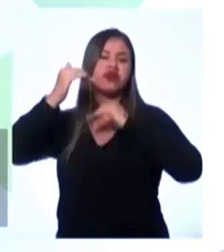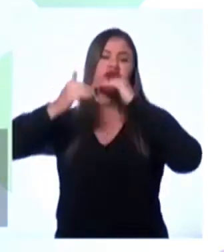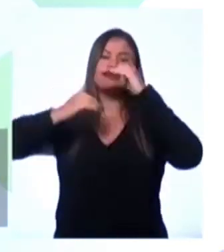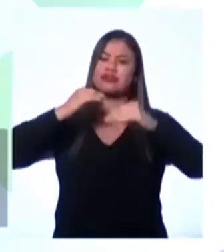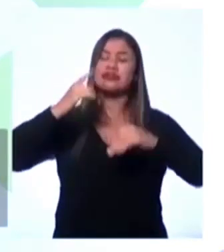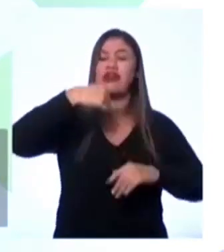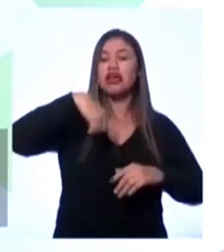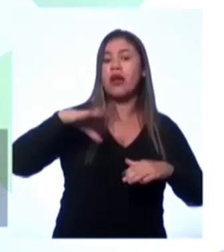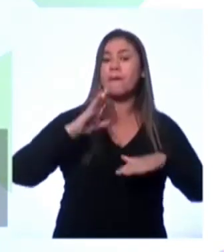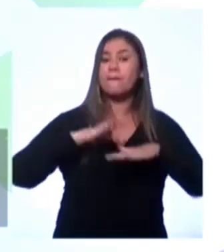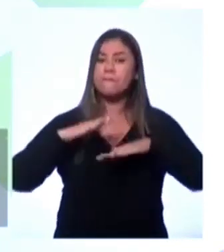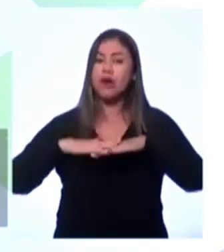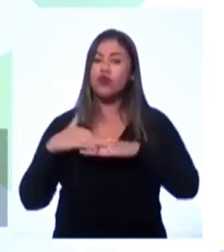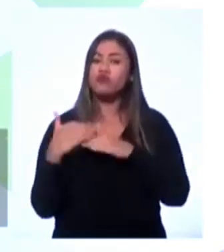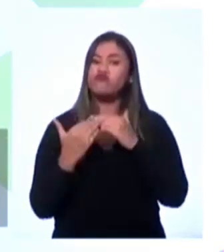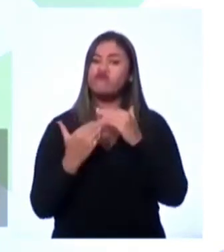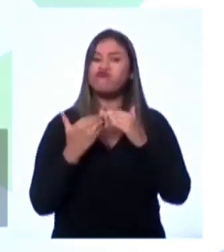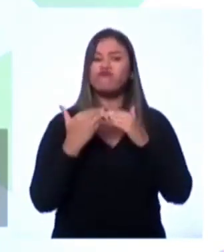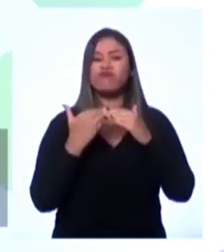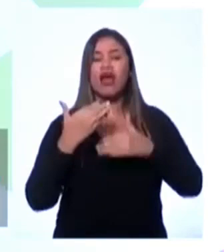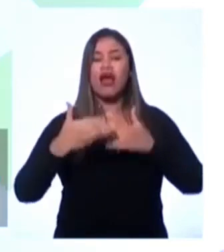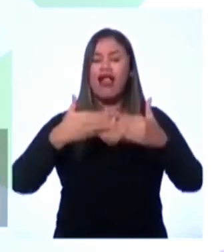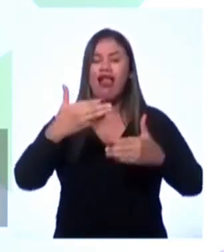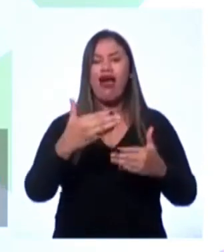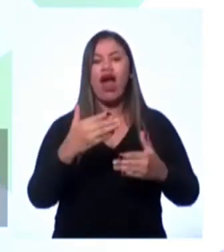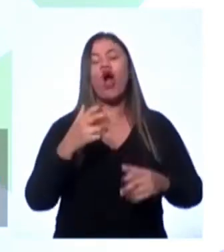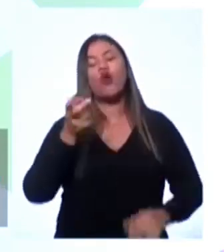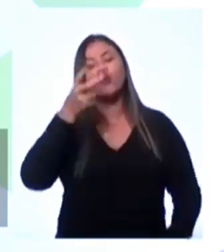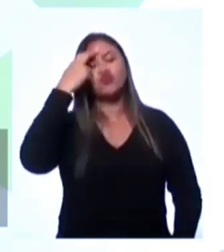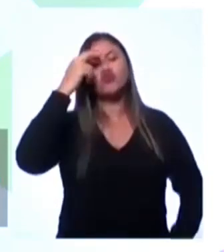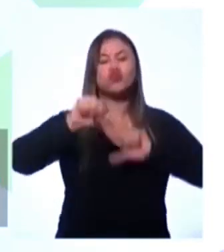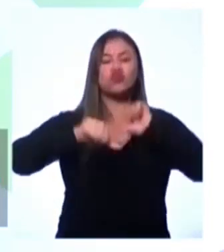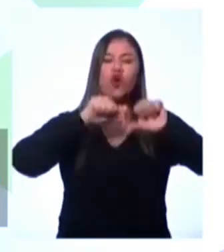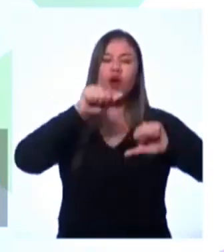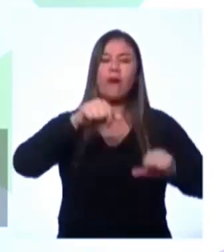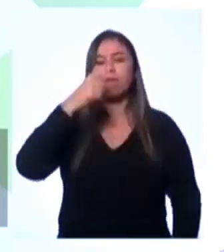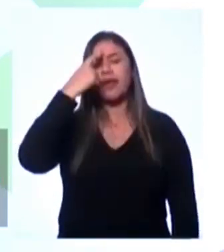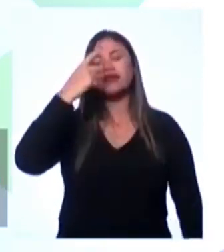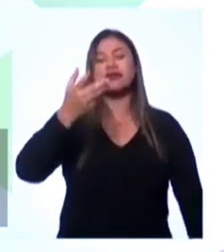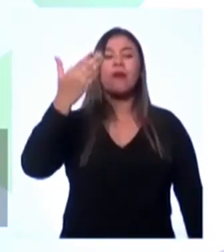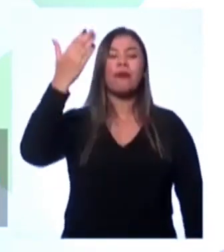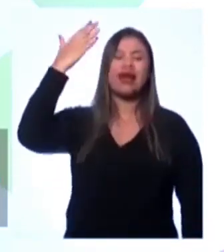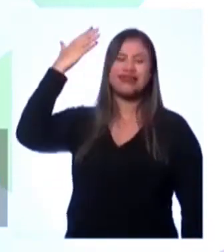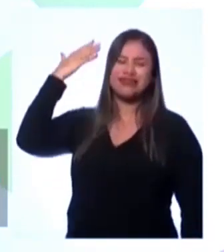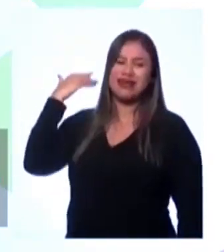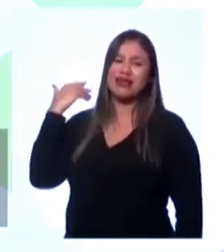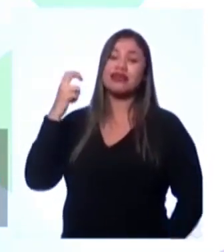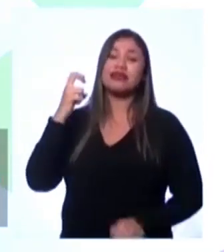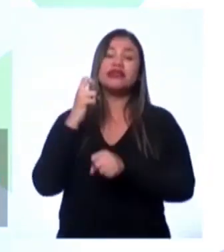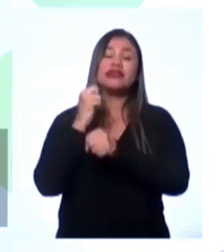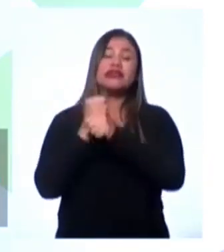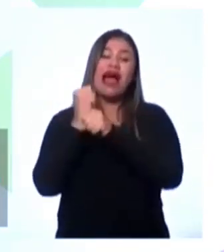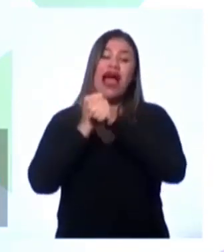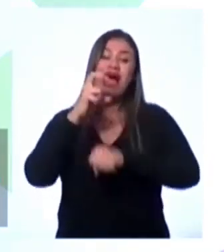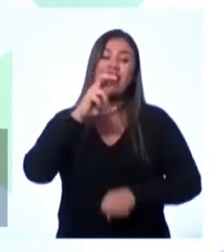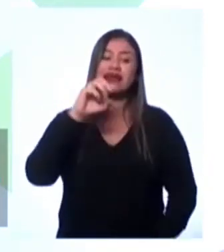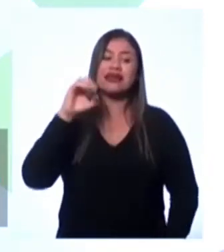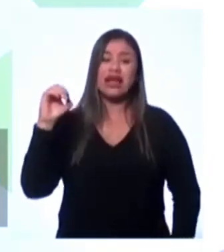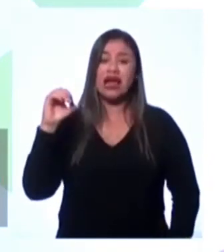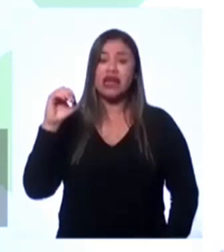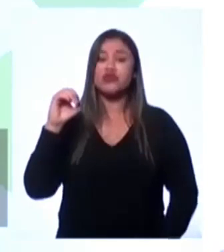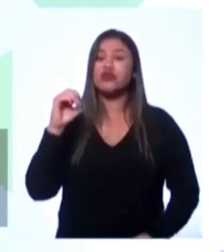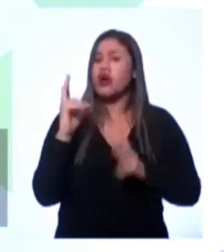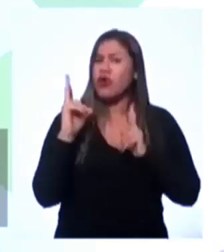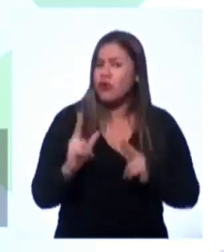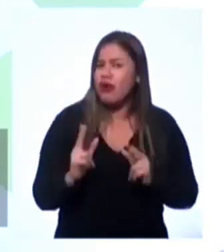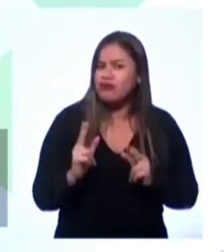construindo a nossa cultura que vai se modificando. Você não pode... É simples. É só você olhar há 500 anos atrás e ver se é a mesma cultura